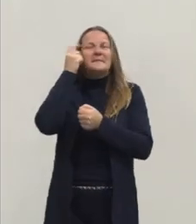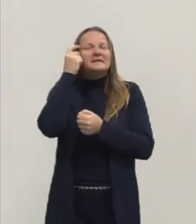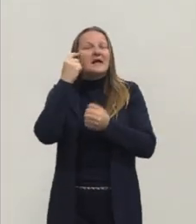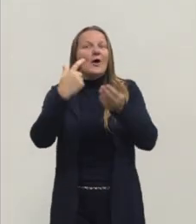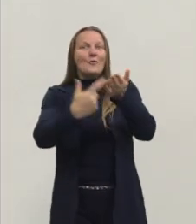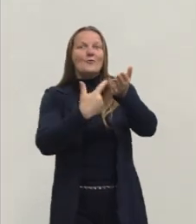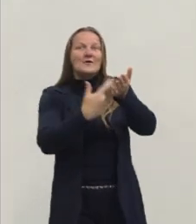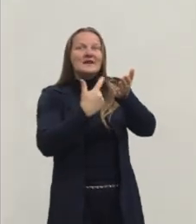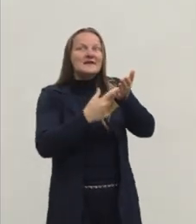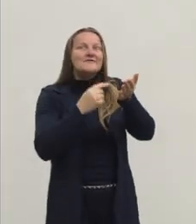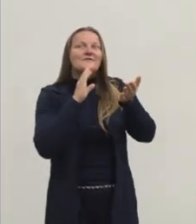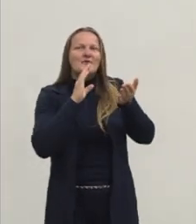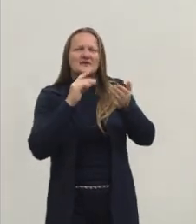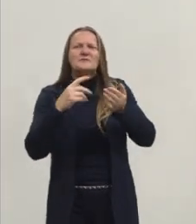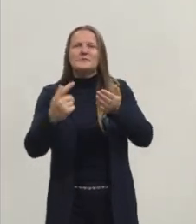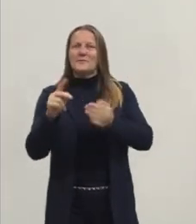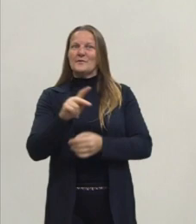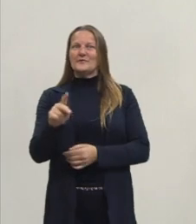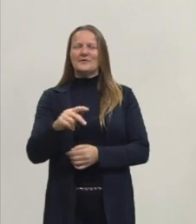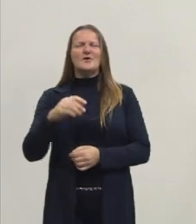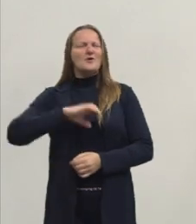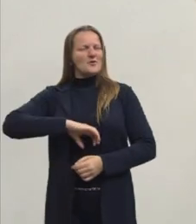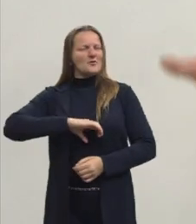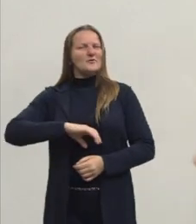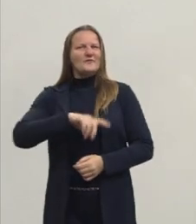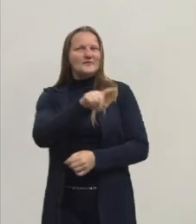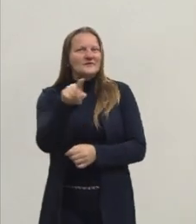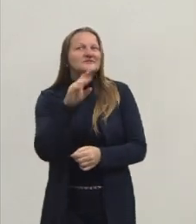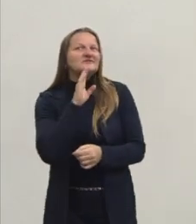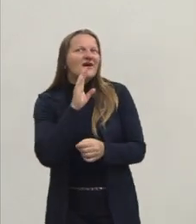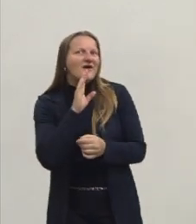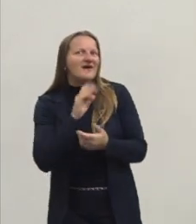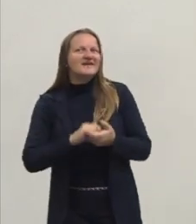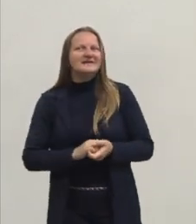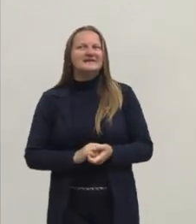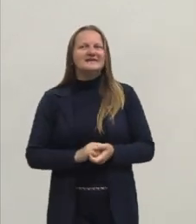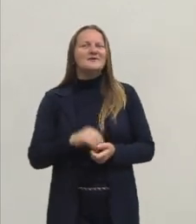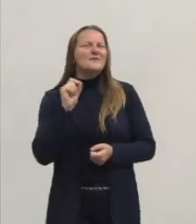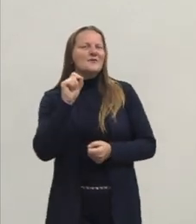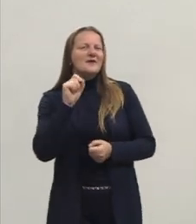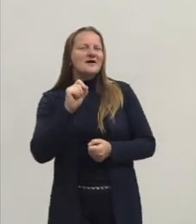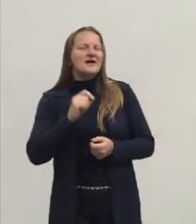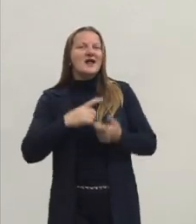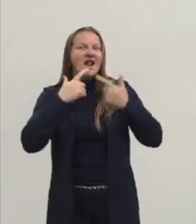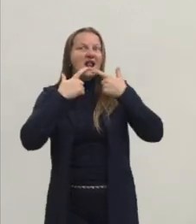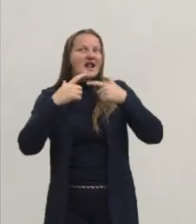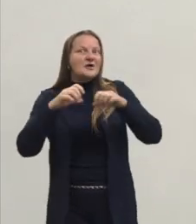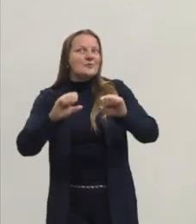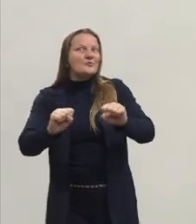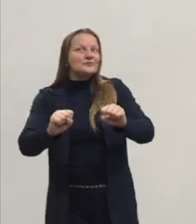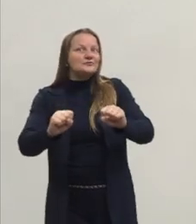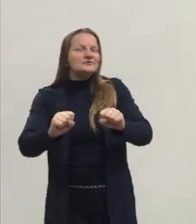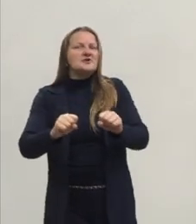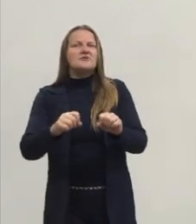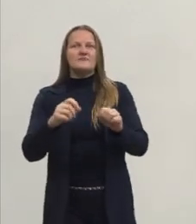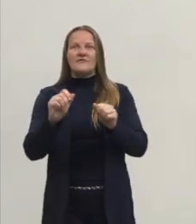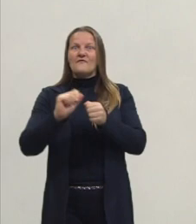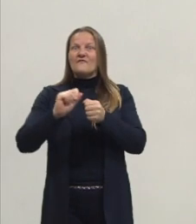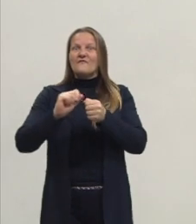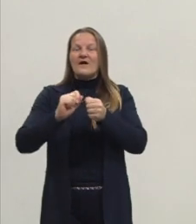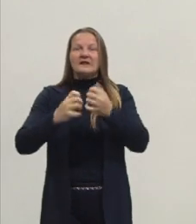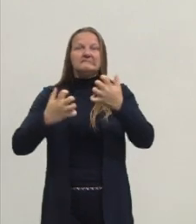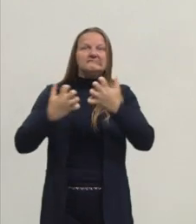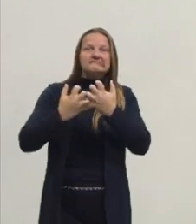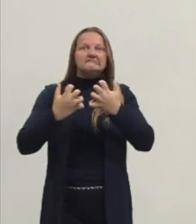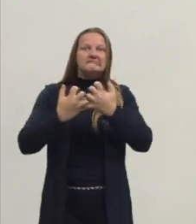conhecido para os professores de português, todo mundo já deve ter visto, que é uma linguística que nos faz